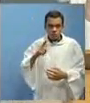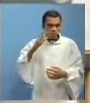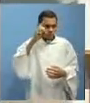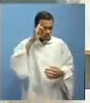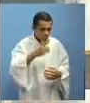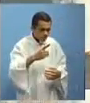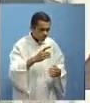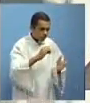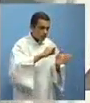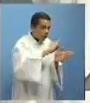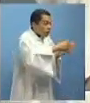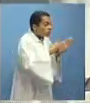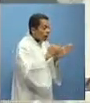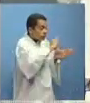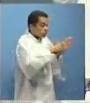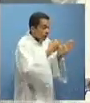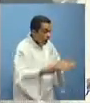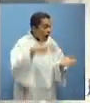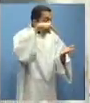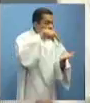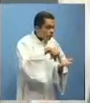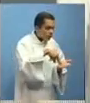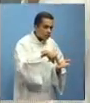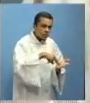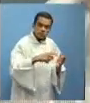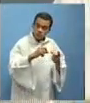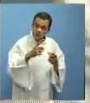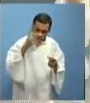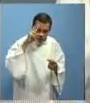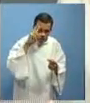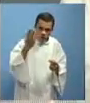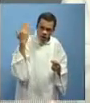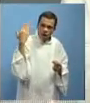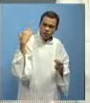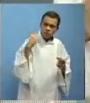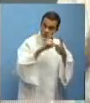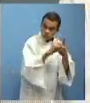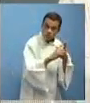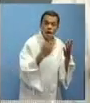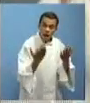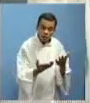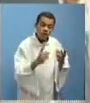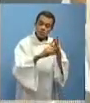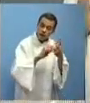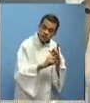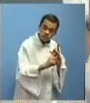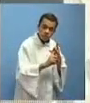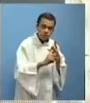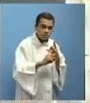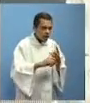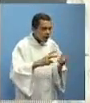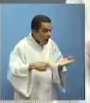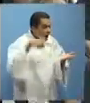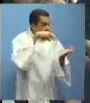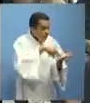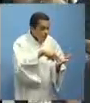levanta-te, que tantas e tantas vezes rezamos e cantamos aqui nesse rincão, inclusive hoje, levanta-te, toma o menino